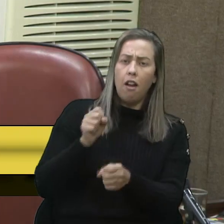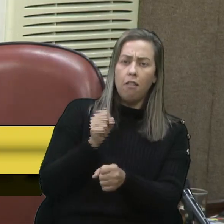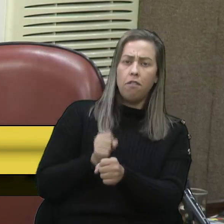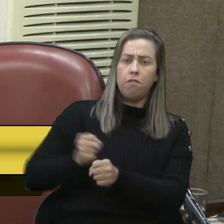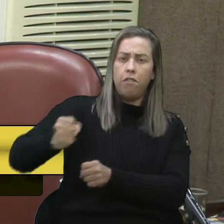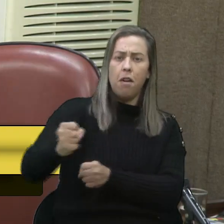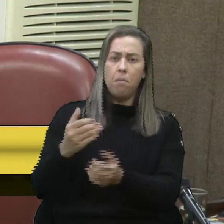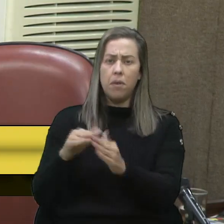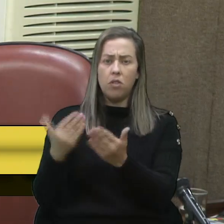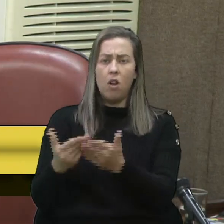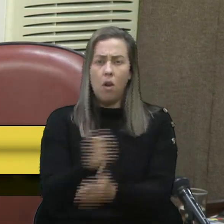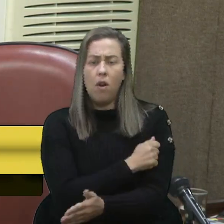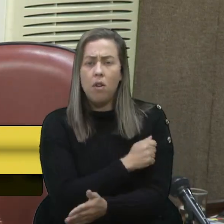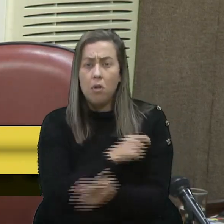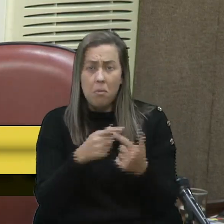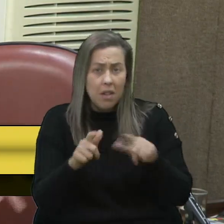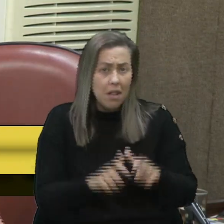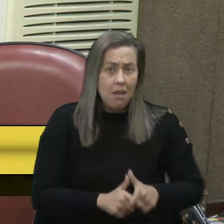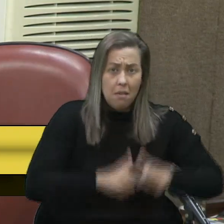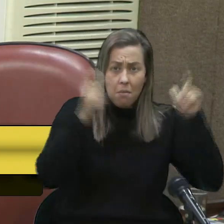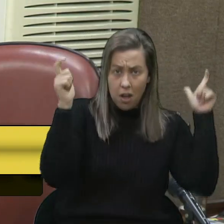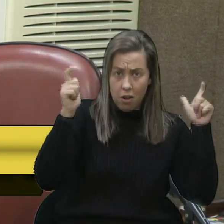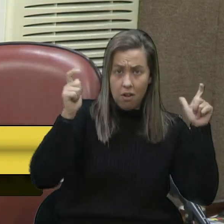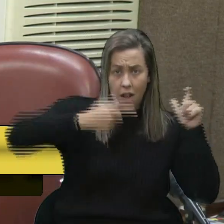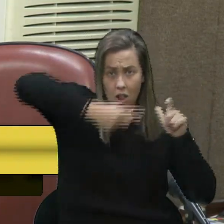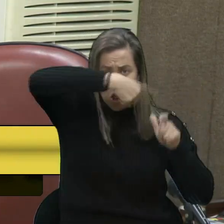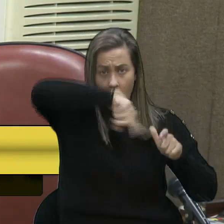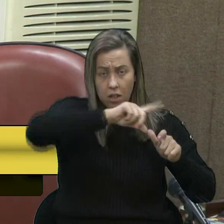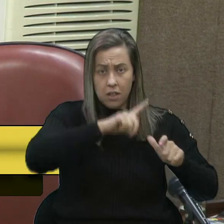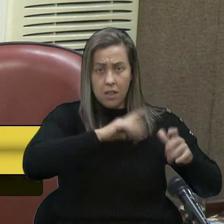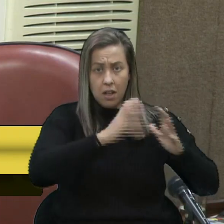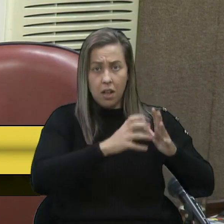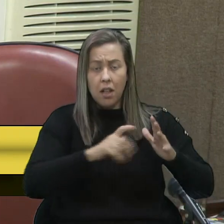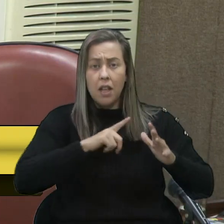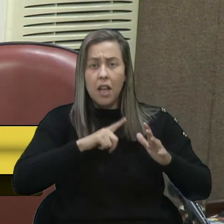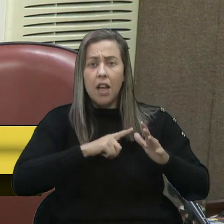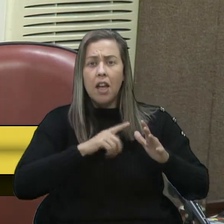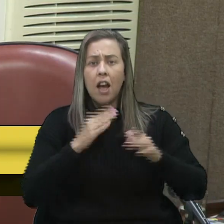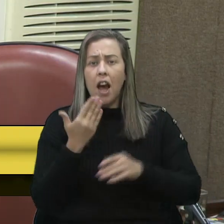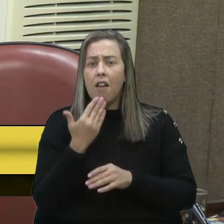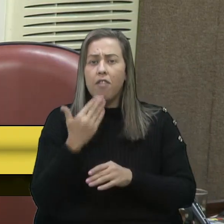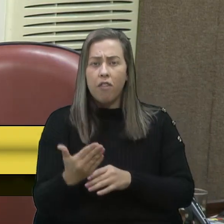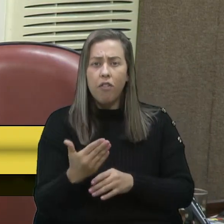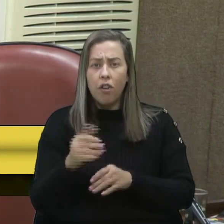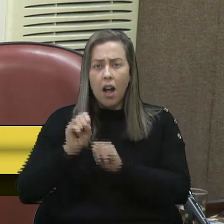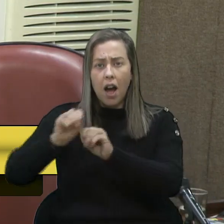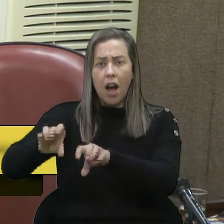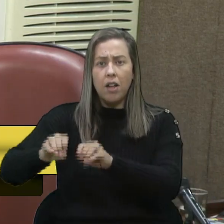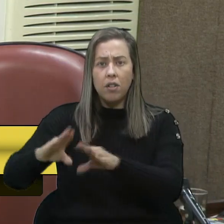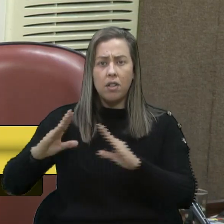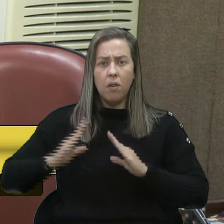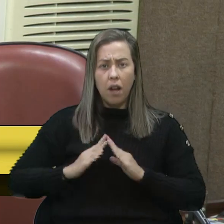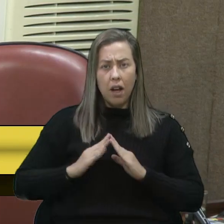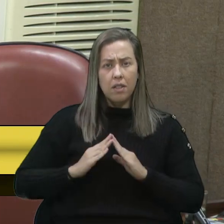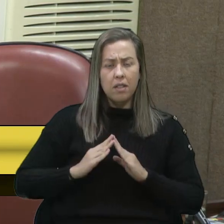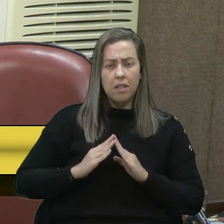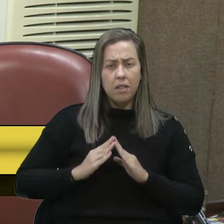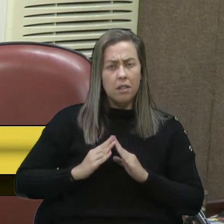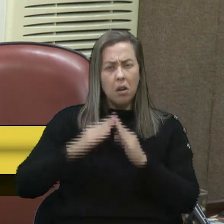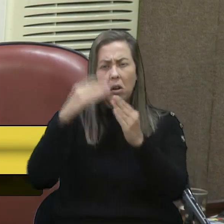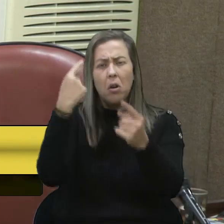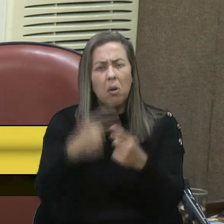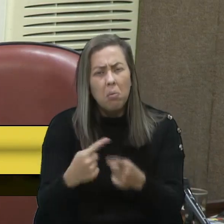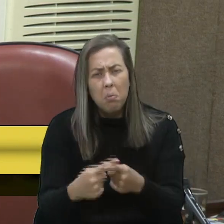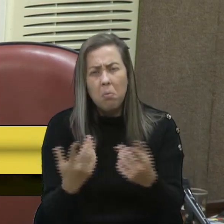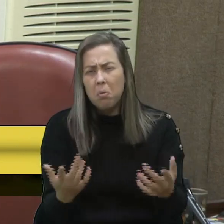Mas daí a maioria das bancadas que estão aqui tem seus partidos favoráveis à educação domiciliar. Então por que